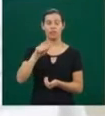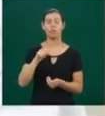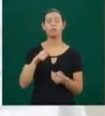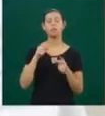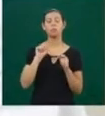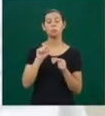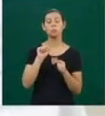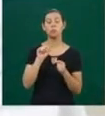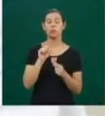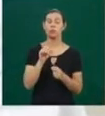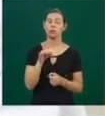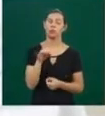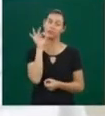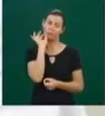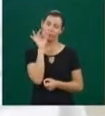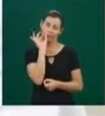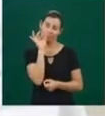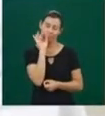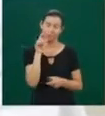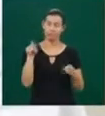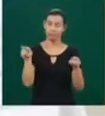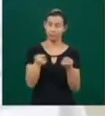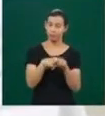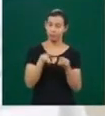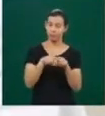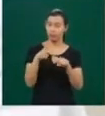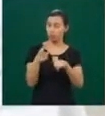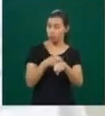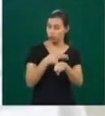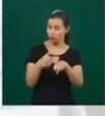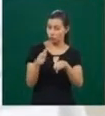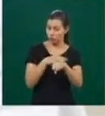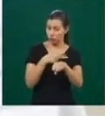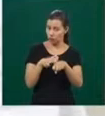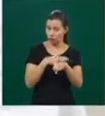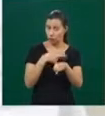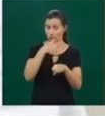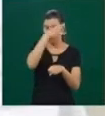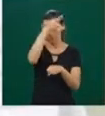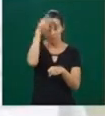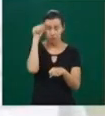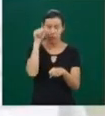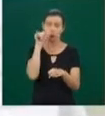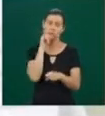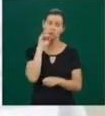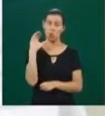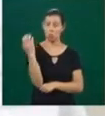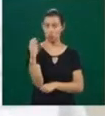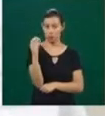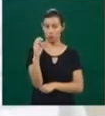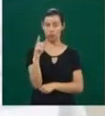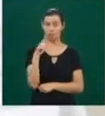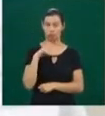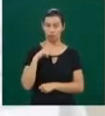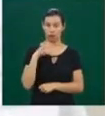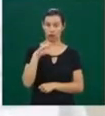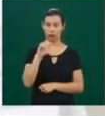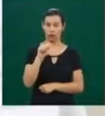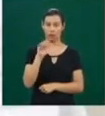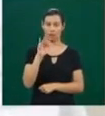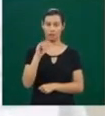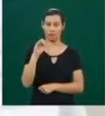e a gente tem cafeína nos refrigerantes. Coca-Cola, por exemplo, tem muita cafeína. Então, isso